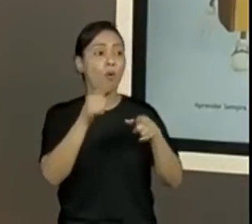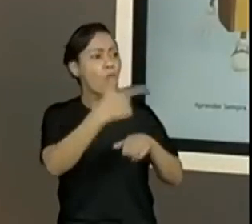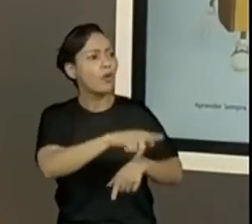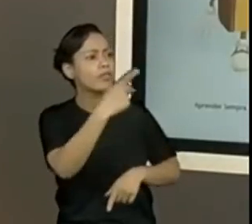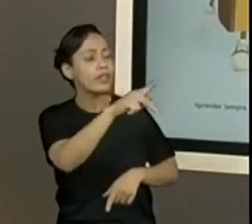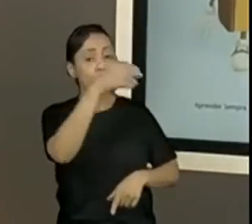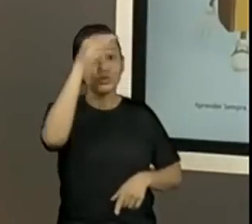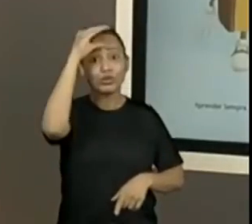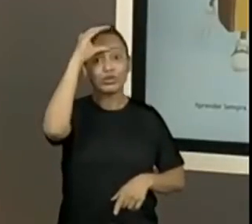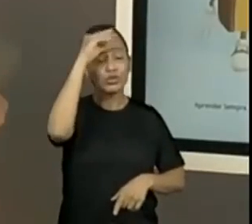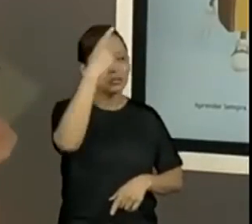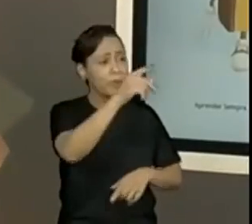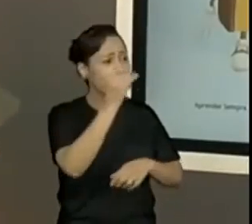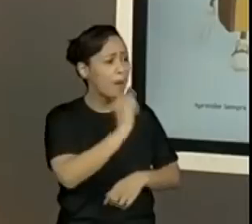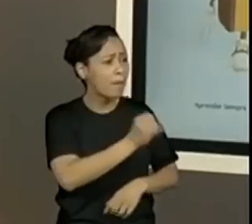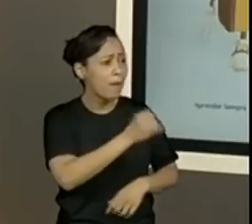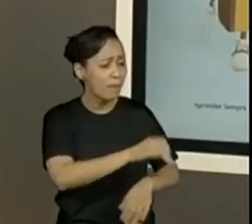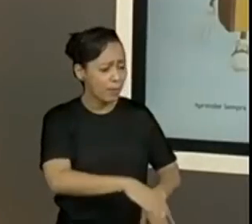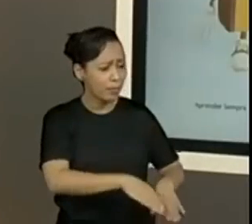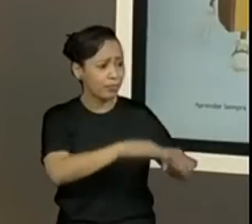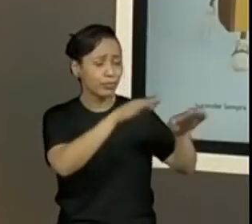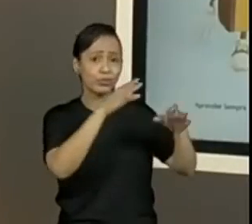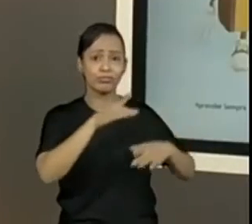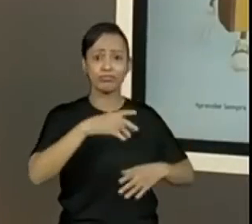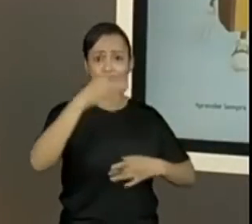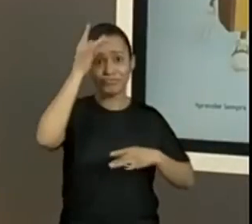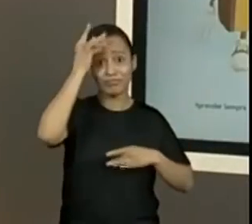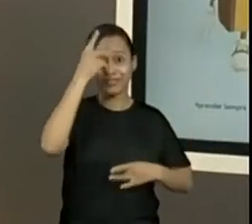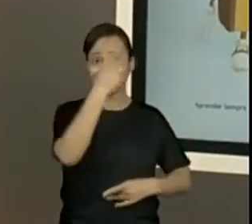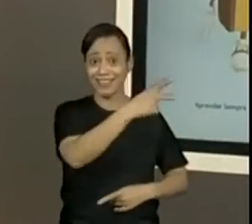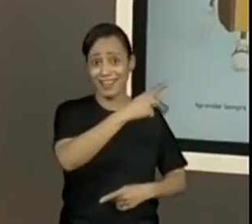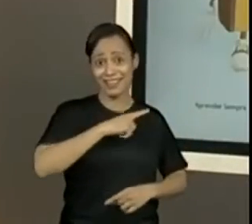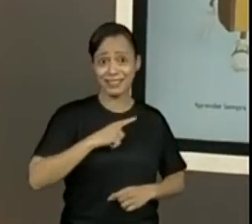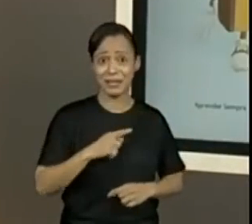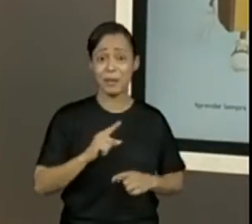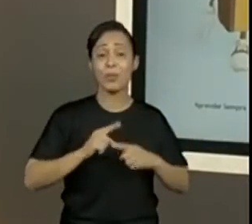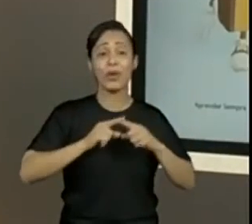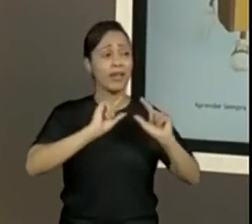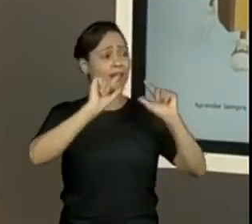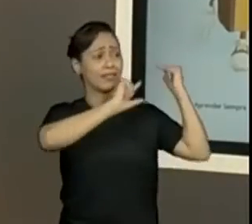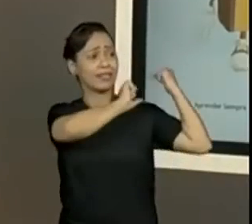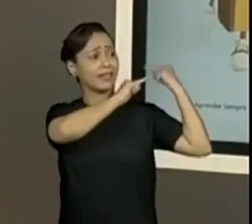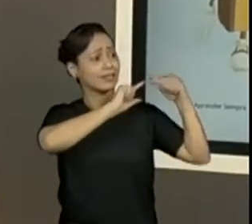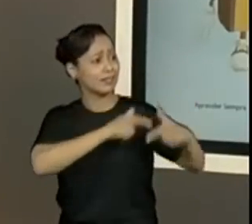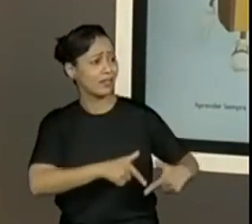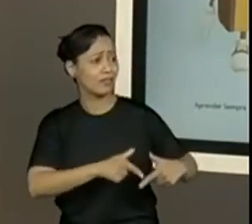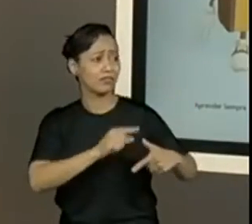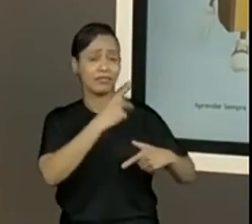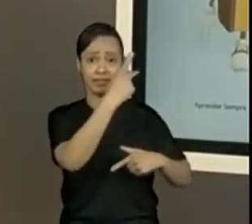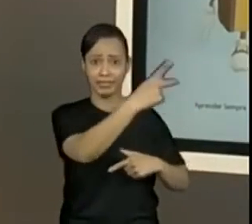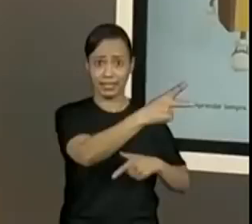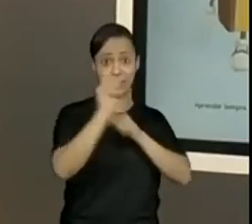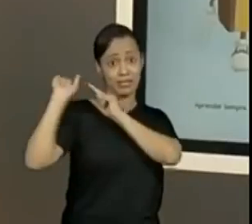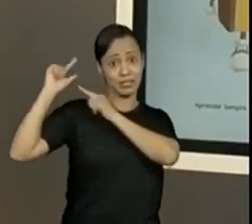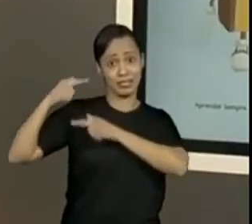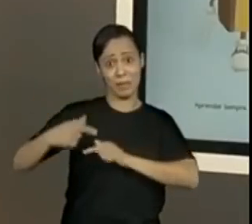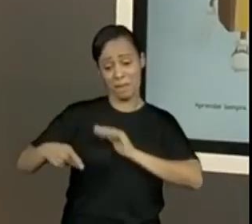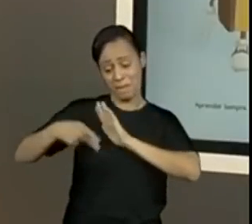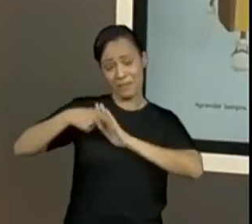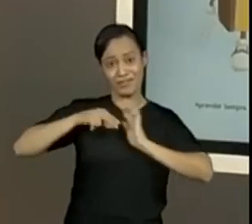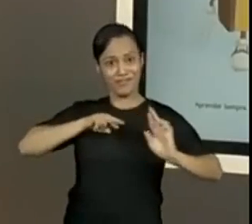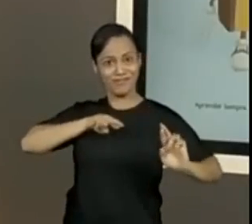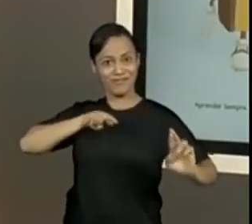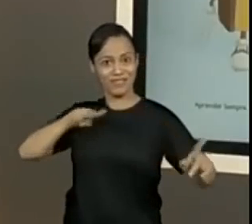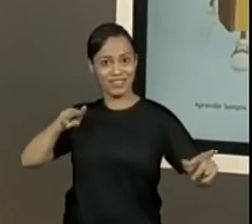Quando apareceu algumas outras versões, eu achava tão estranho. Por quê? É a tradição oral. A tradição tem muito isso. Vem passando pela